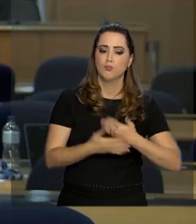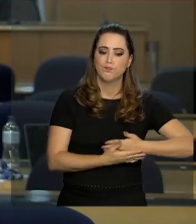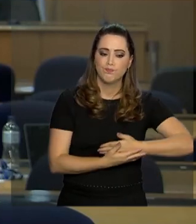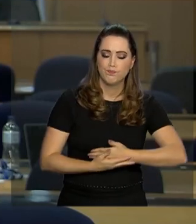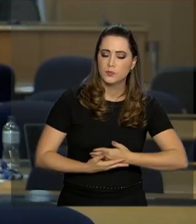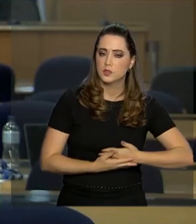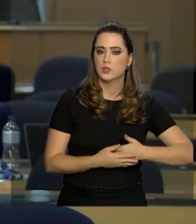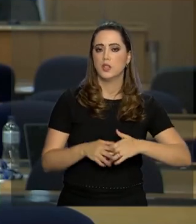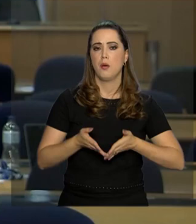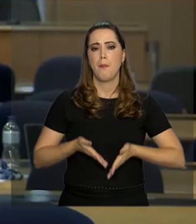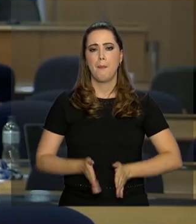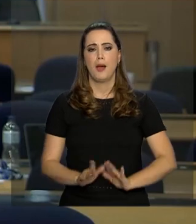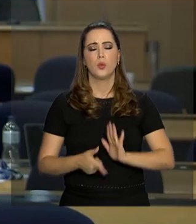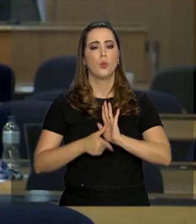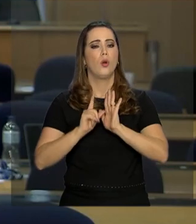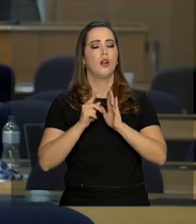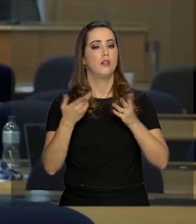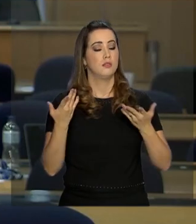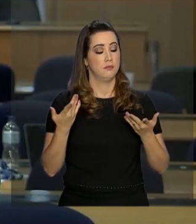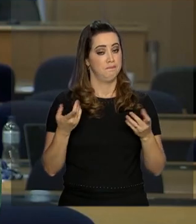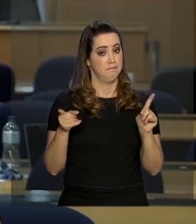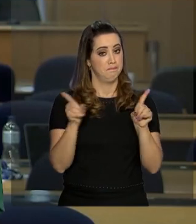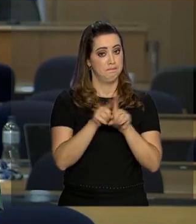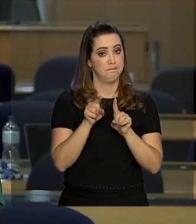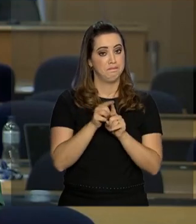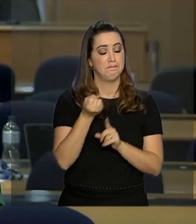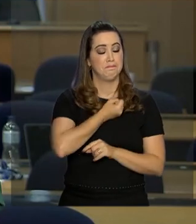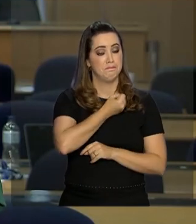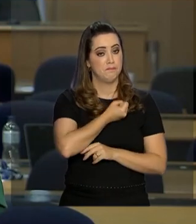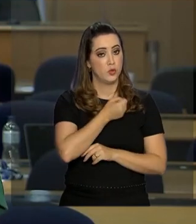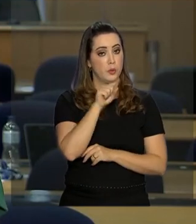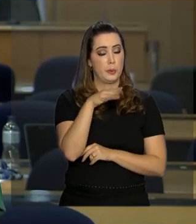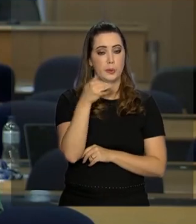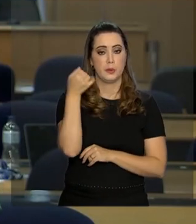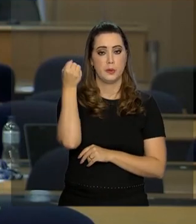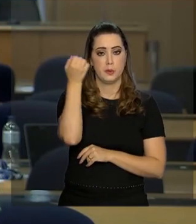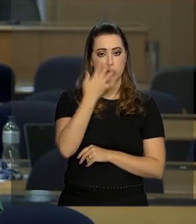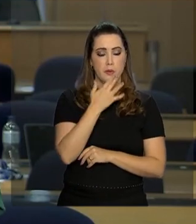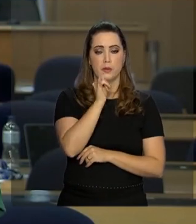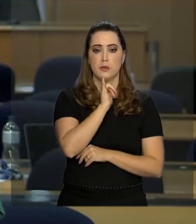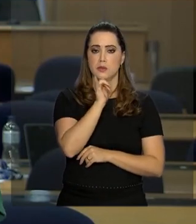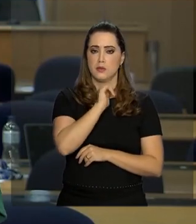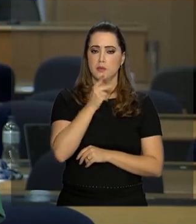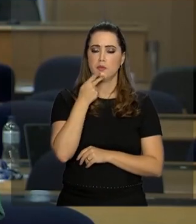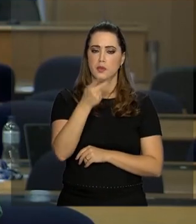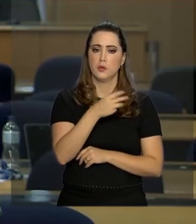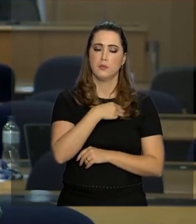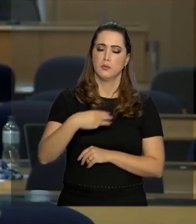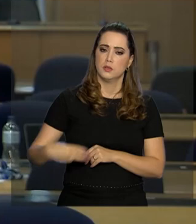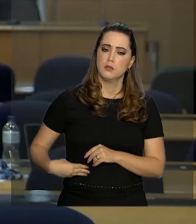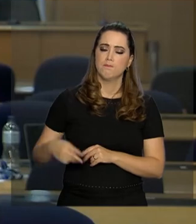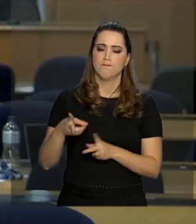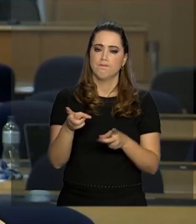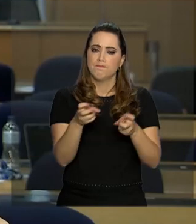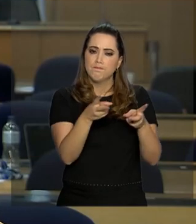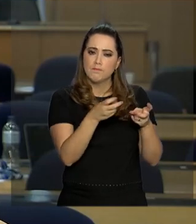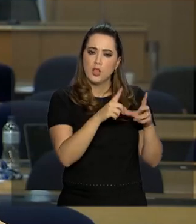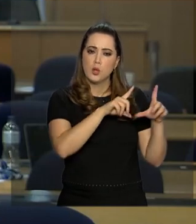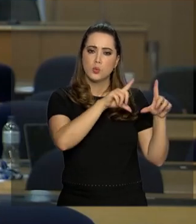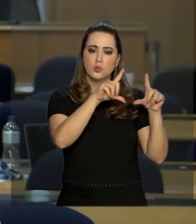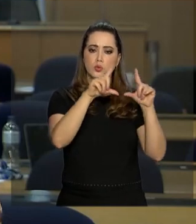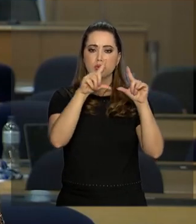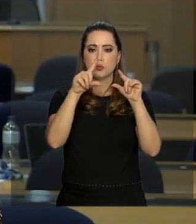prematuro nessa faixa etária Mas ele também trouxe dados, por exemplo, ele disse que o ministério vinha observando uma queda